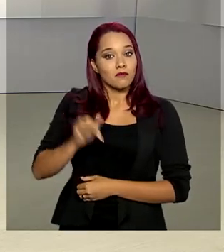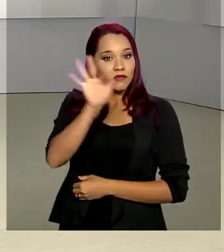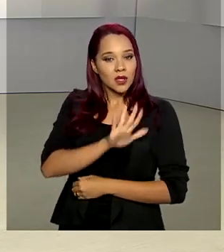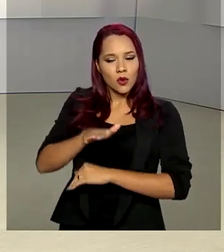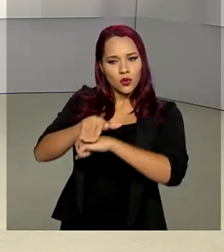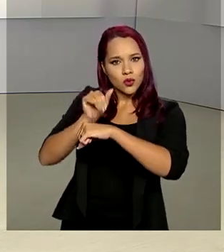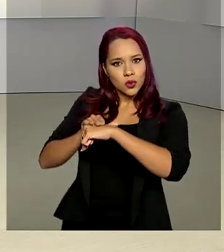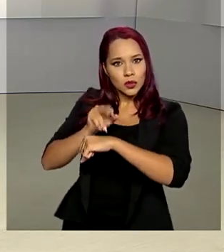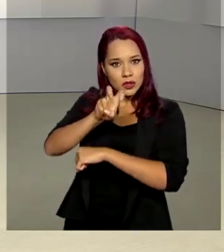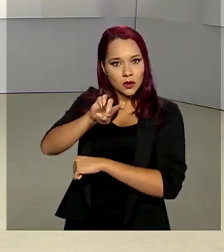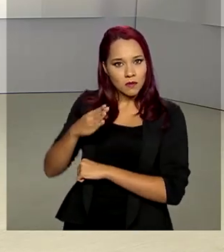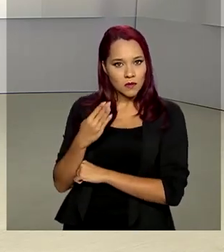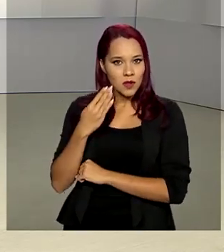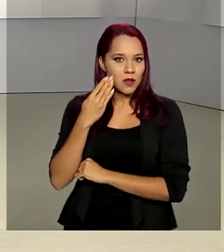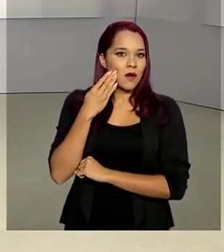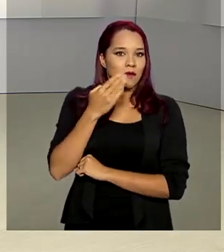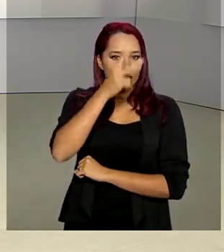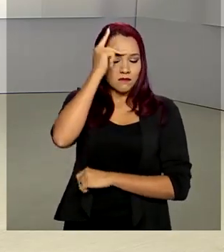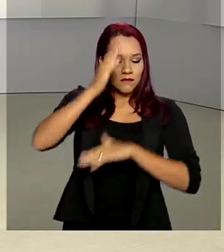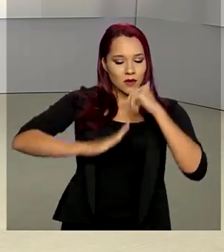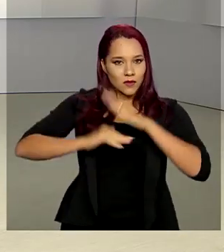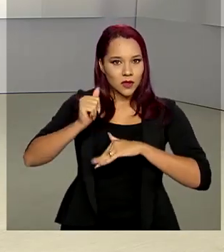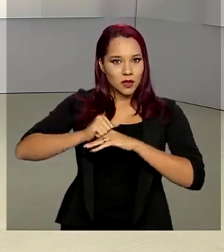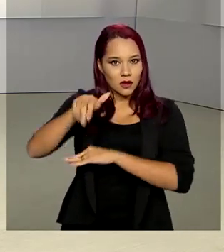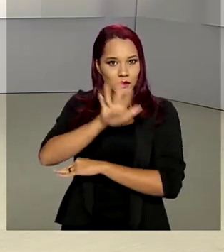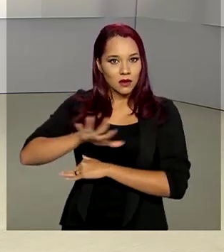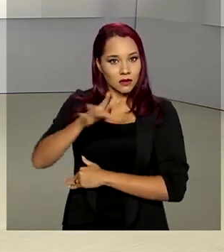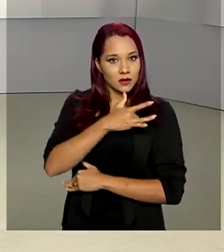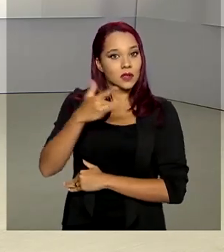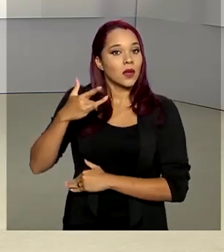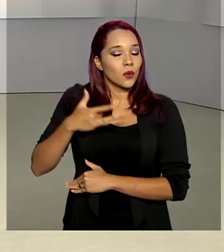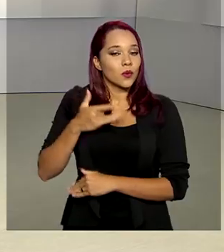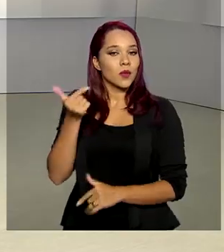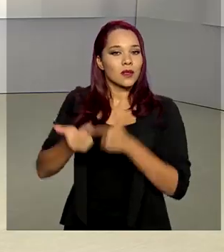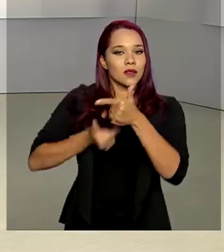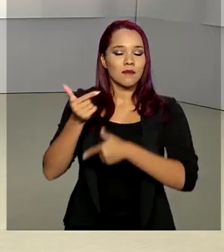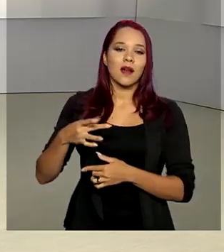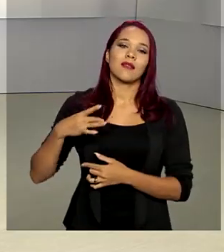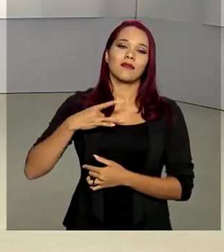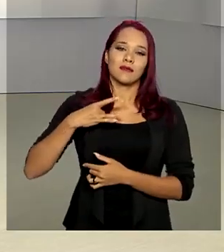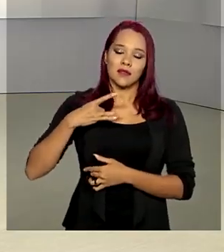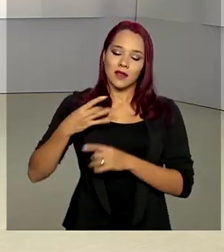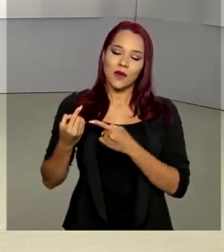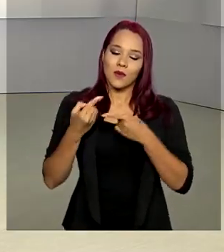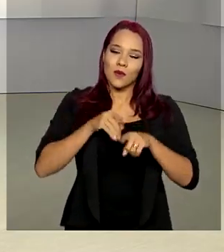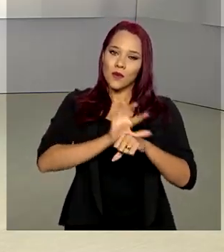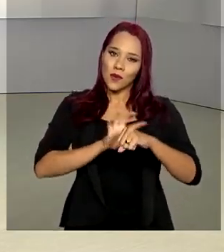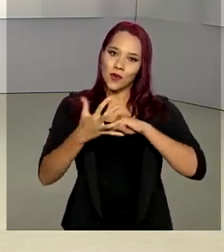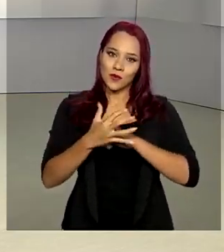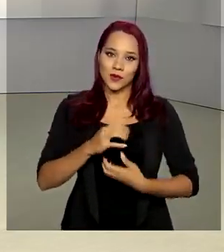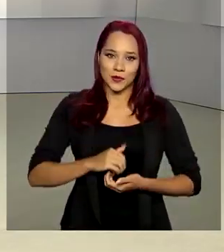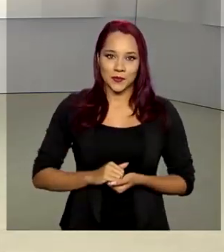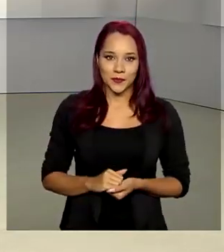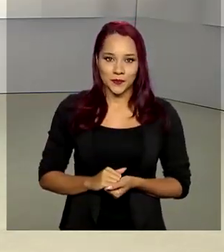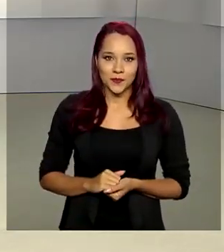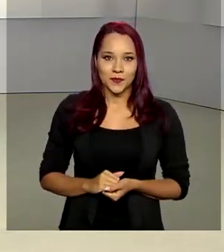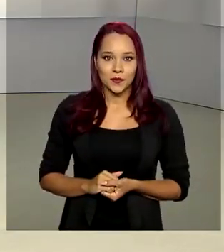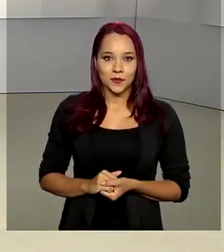convocando 5 milhões de profissionais do setor de saúde para trabalho voluntário no combate ao novo coronavírus.